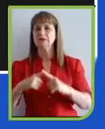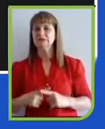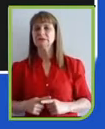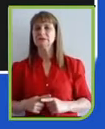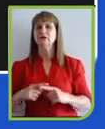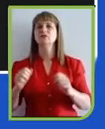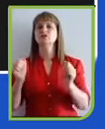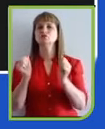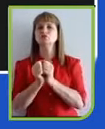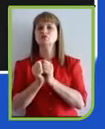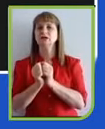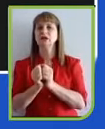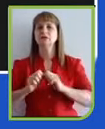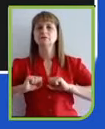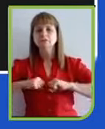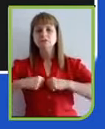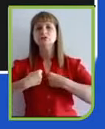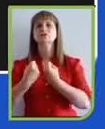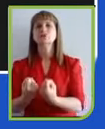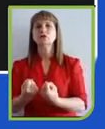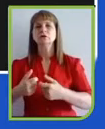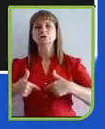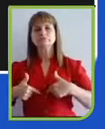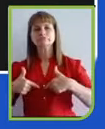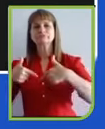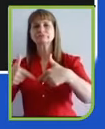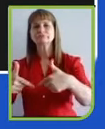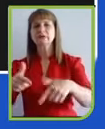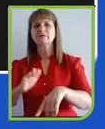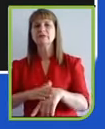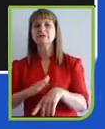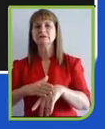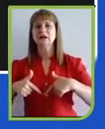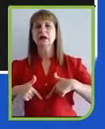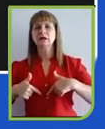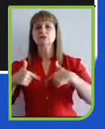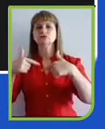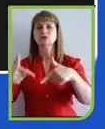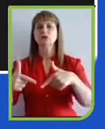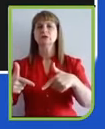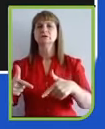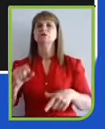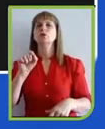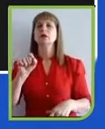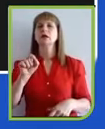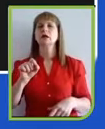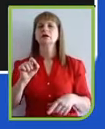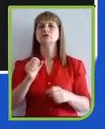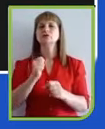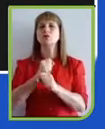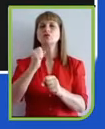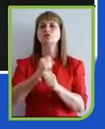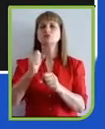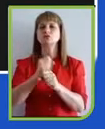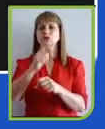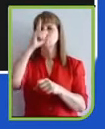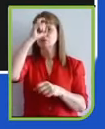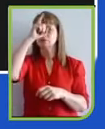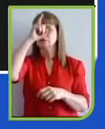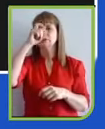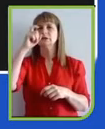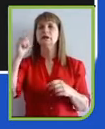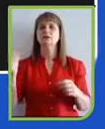fazer ações como, por exemplo, essa, construir um hospital e entregar um hospital para